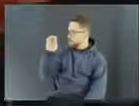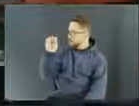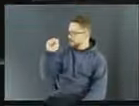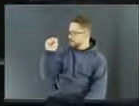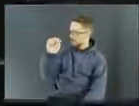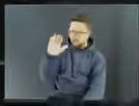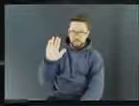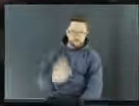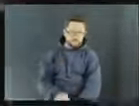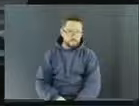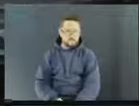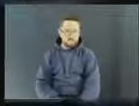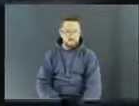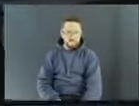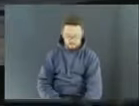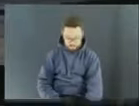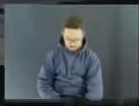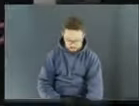do que é seu self-storage.